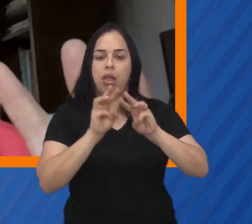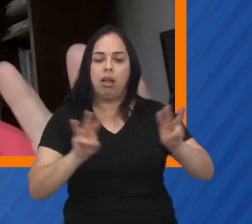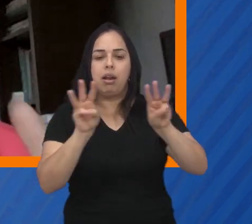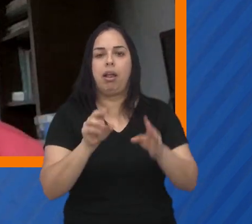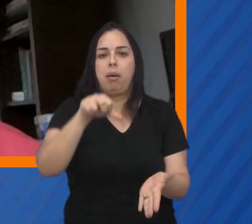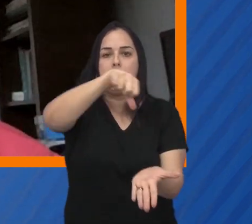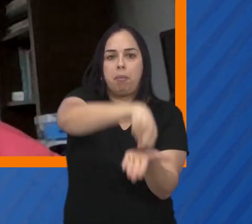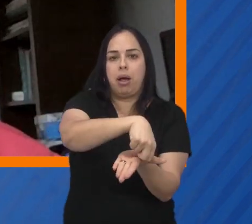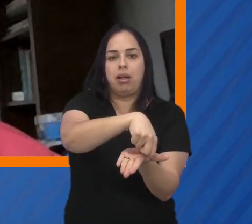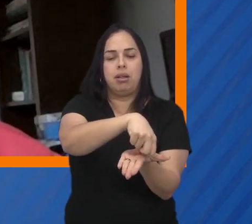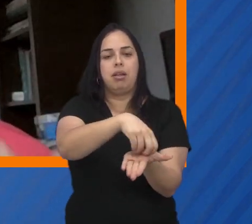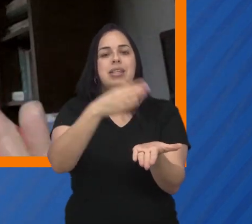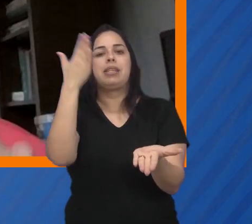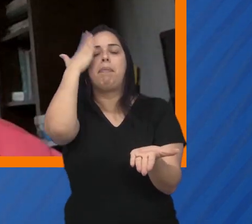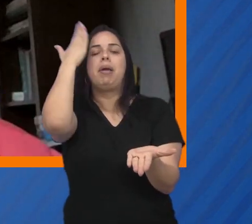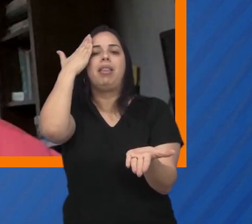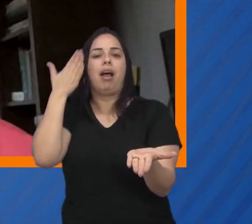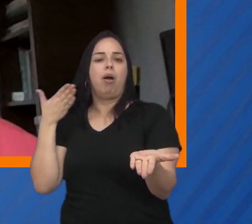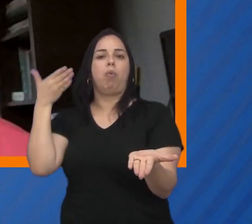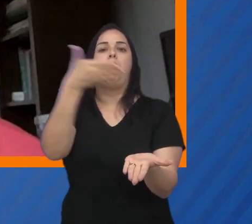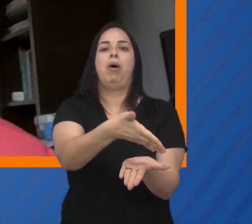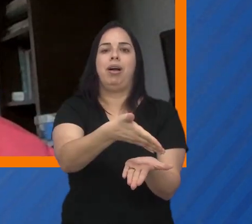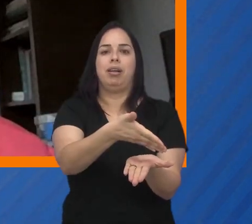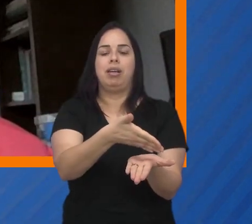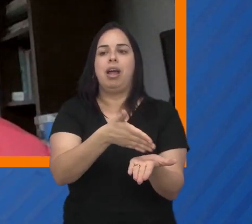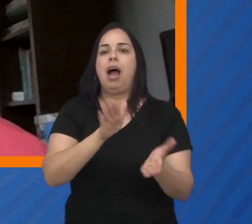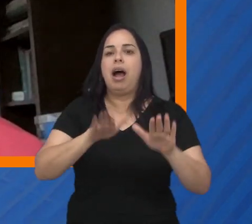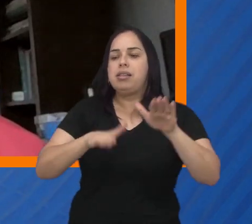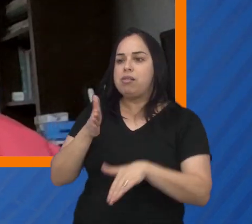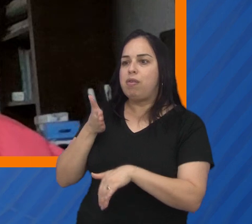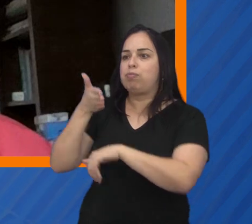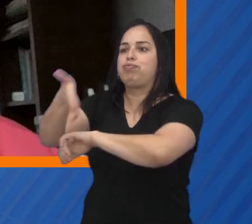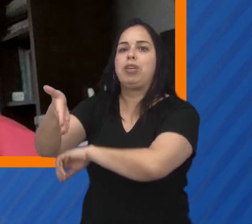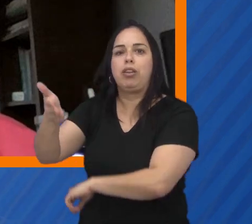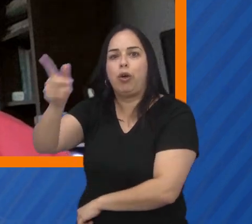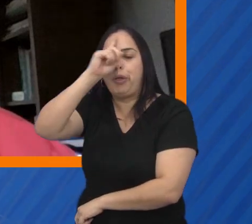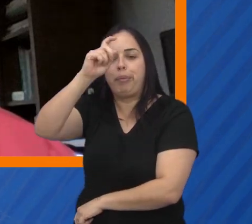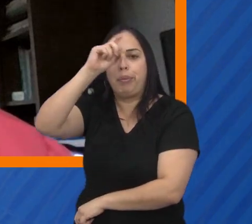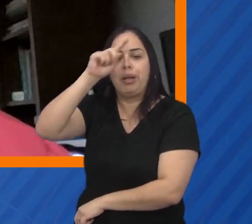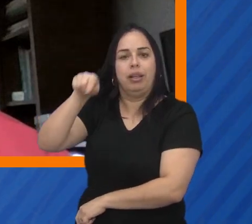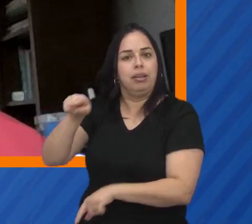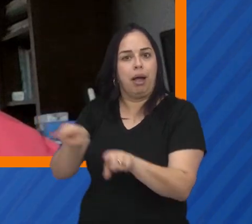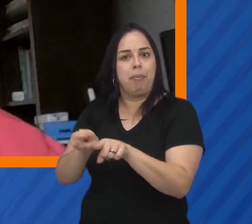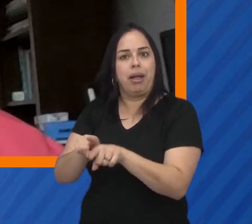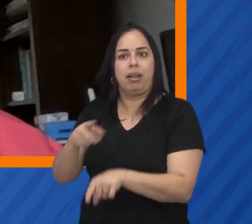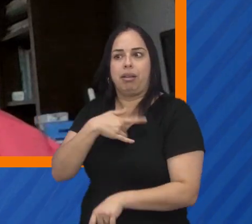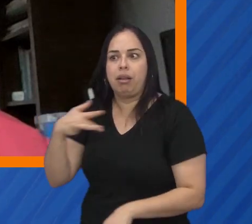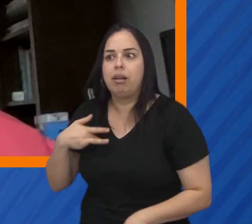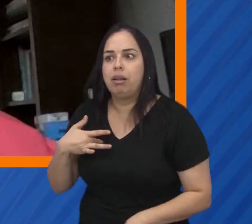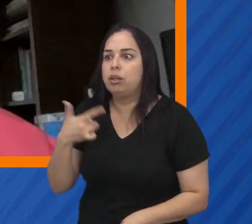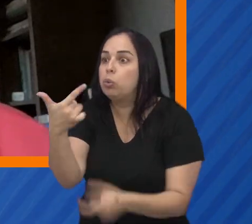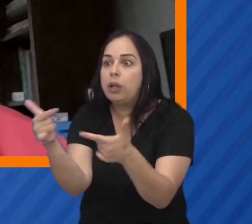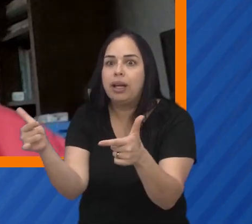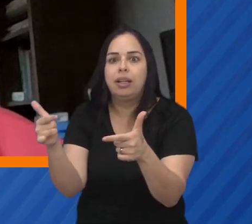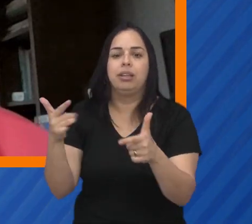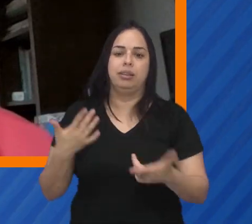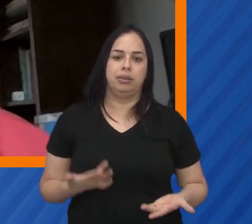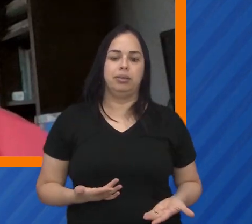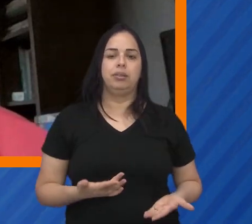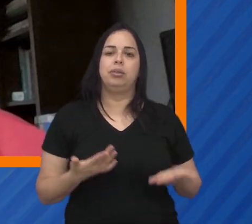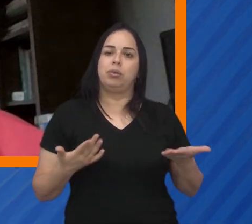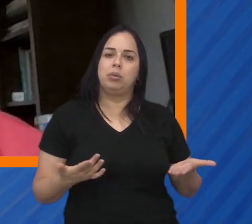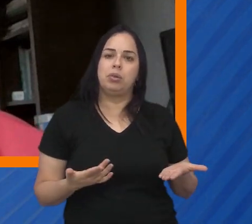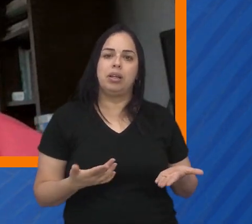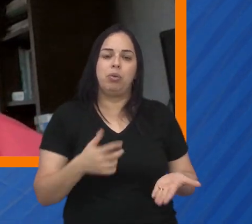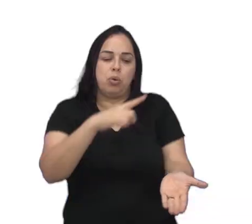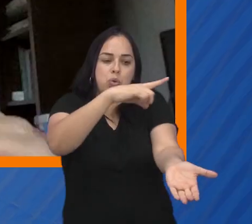O mapa é muito importante para direcionar o local onde a pessoa vai, que às vezes vai num outro local, que também é da saúde, que não